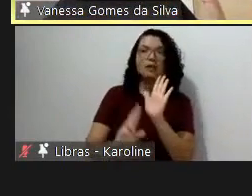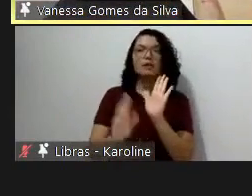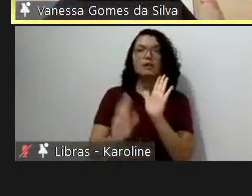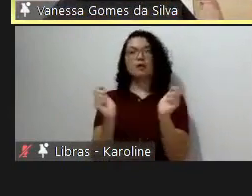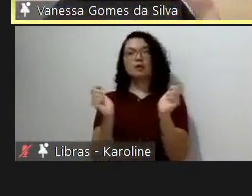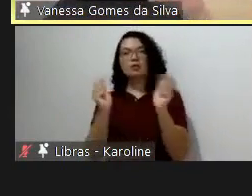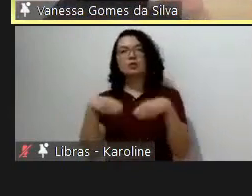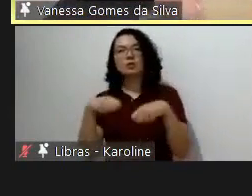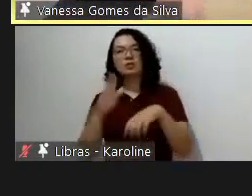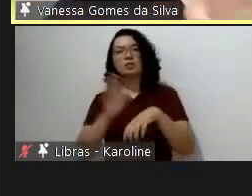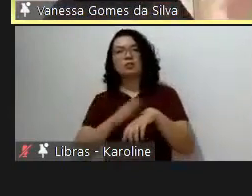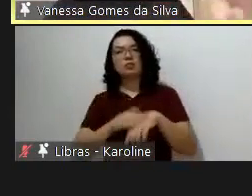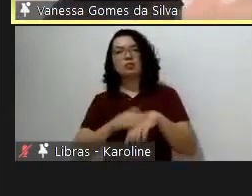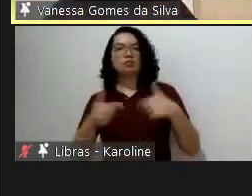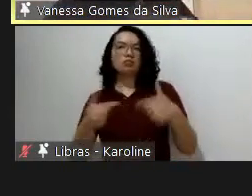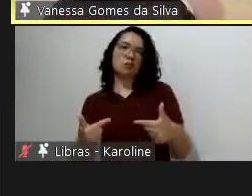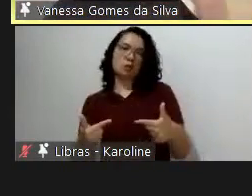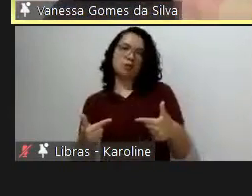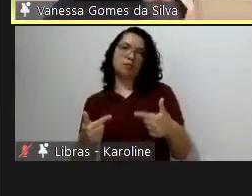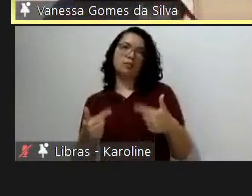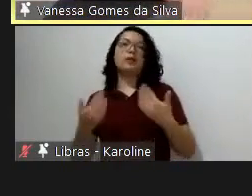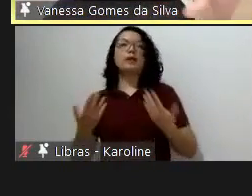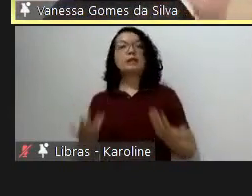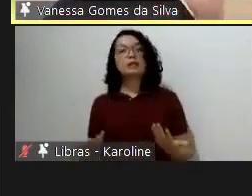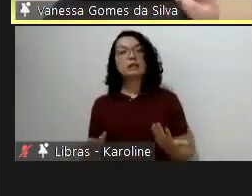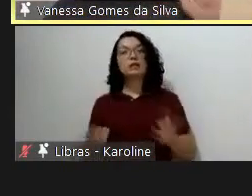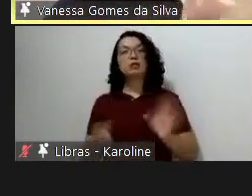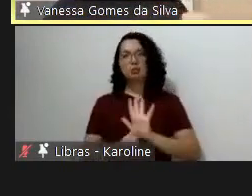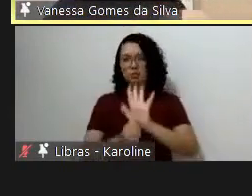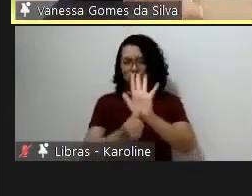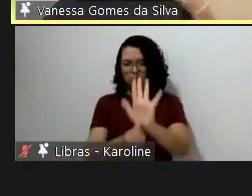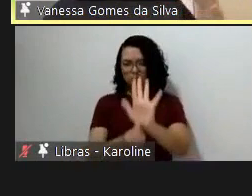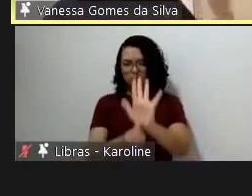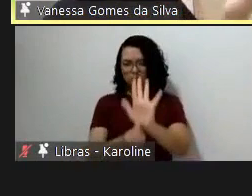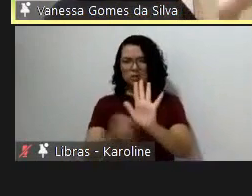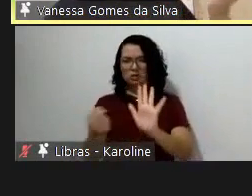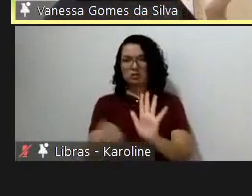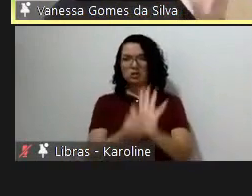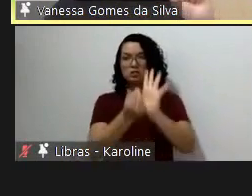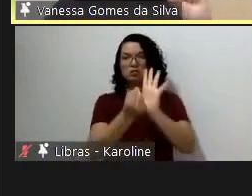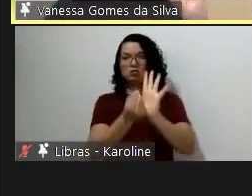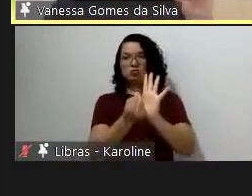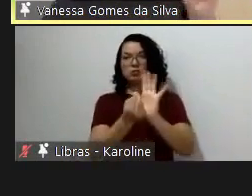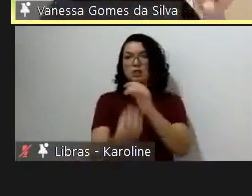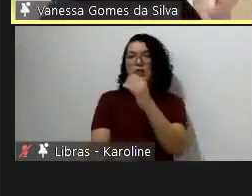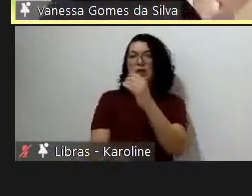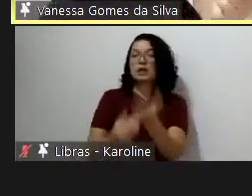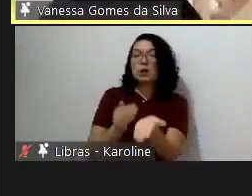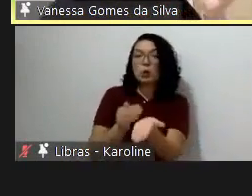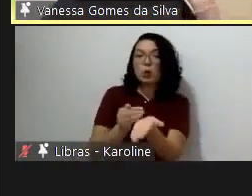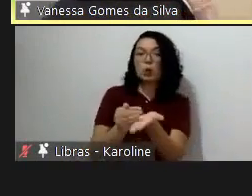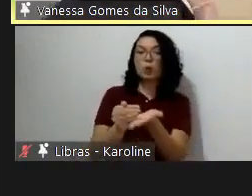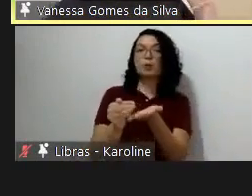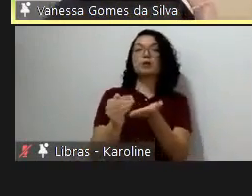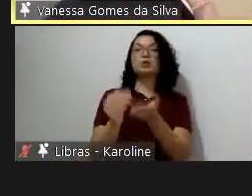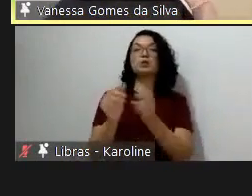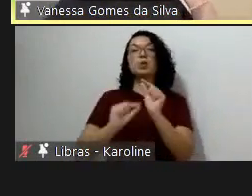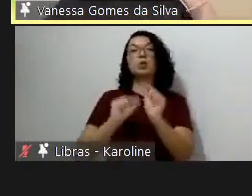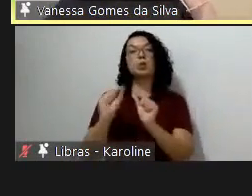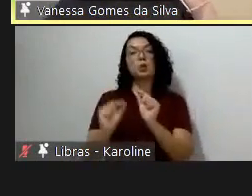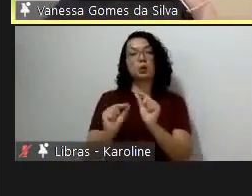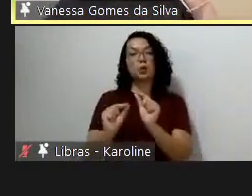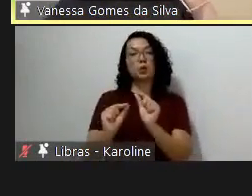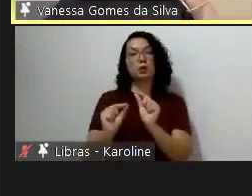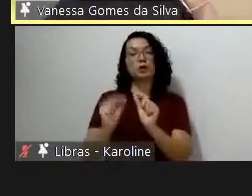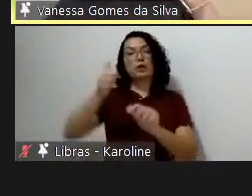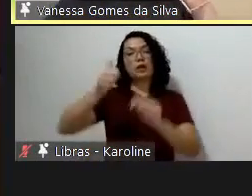atributos. E aí, essa que eu usei de exemplo desde o começo, o próprio Lid, inseriu a possibilidade, ainda que opcional, de se usar a